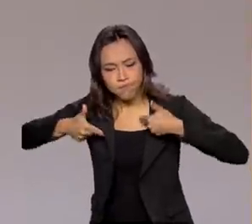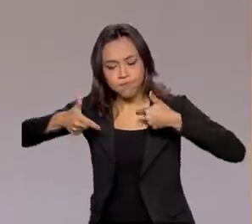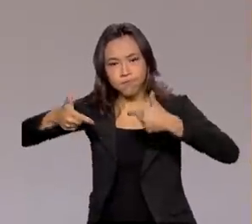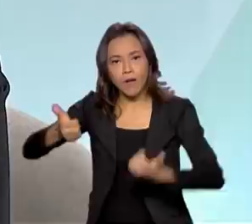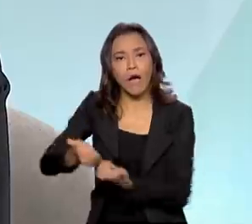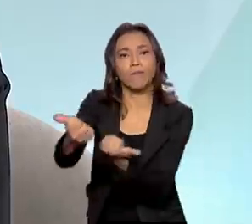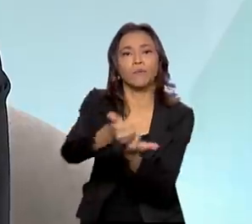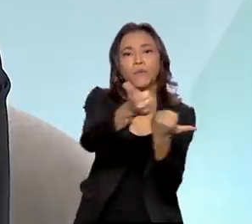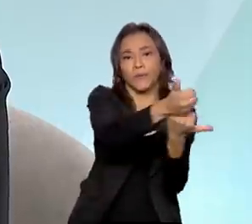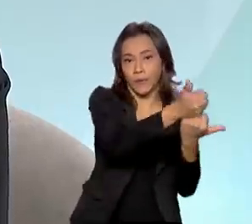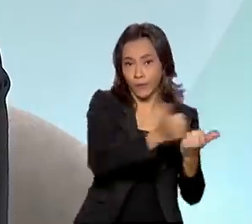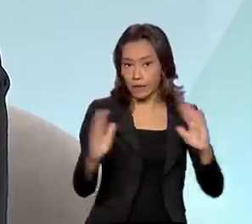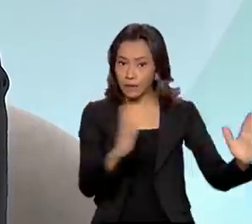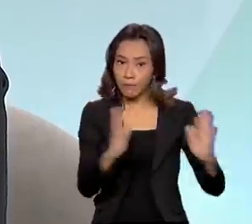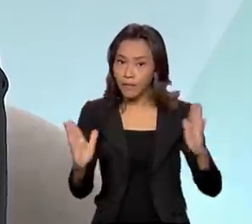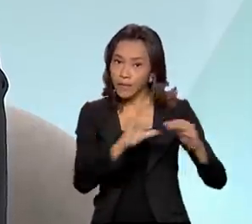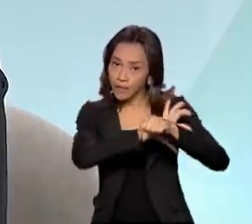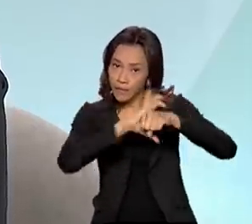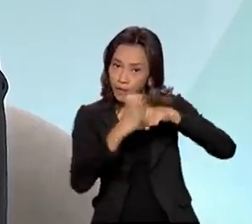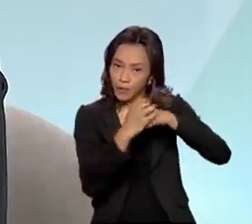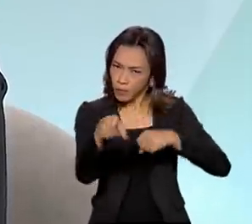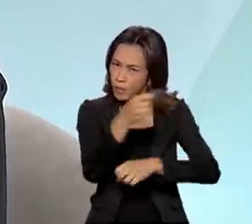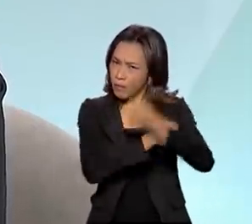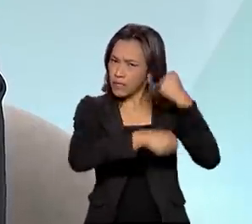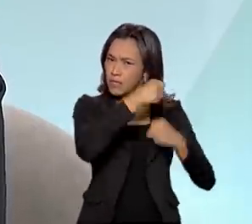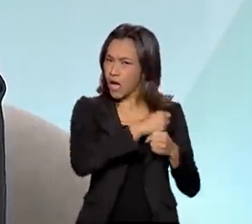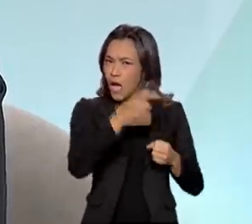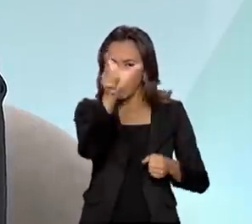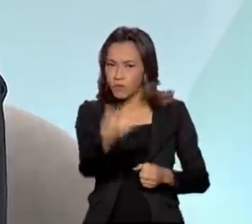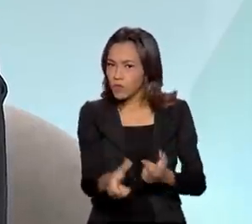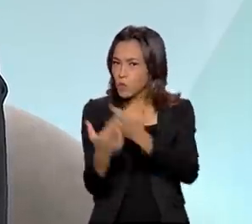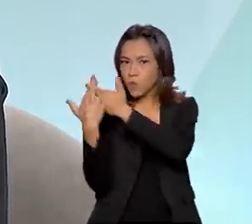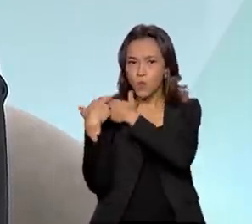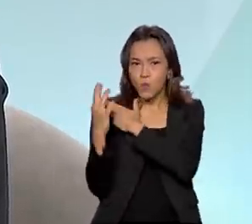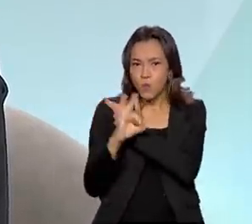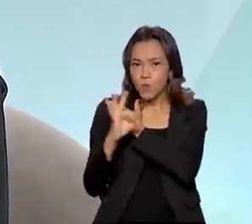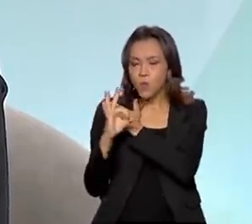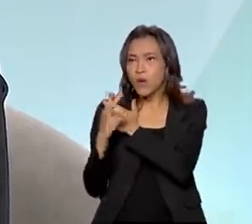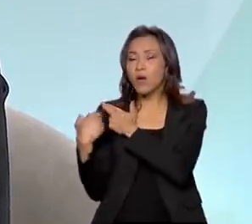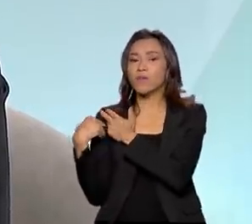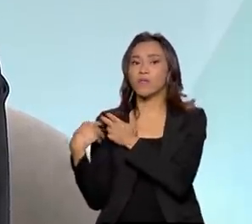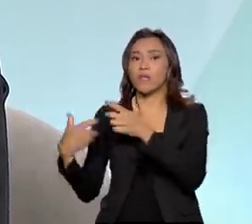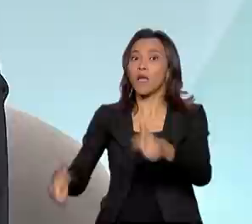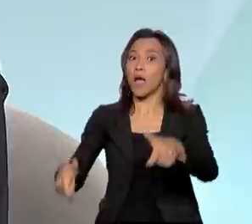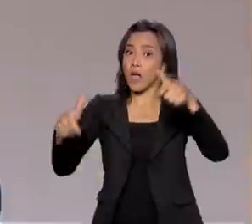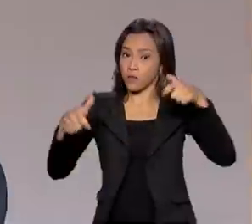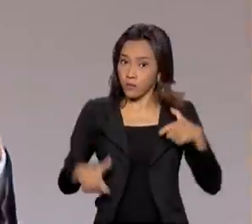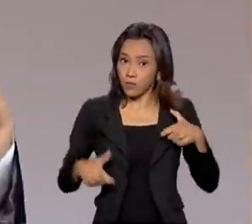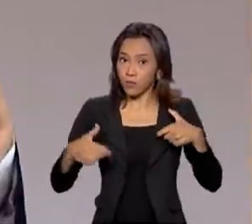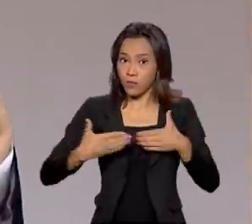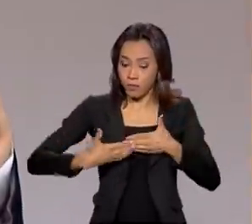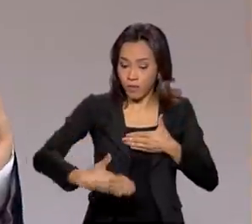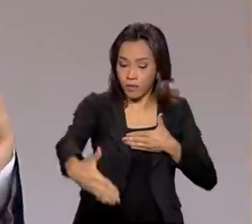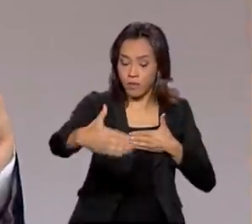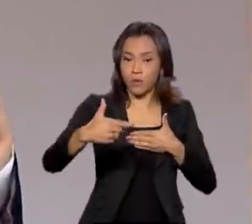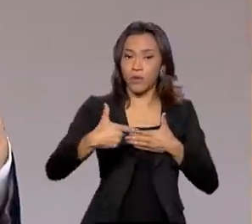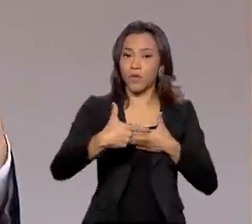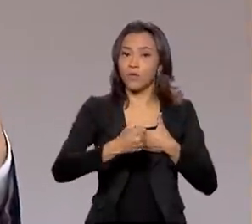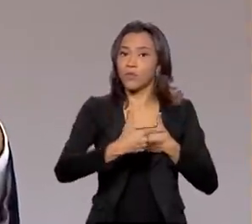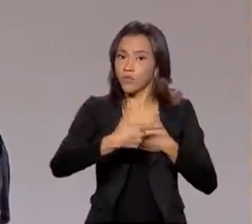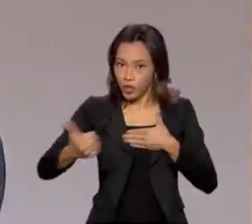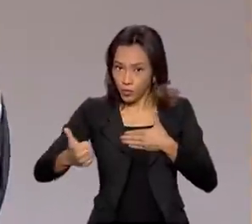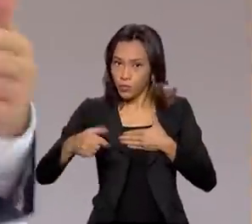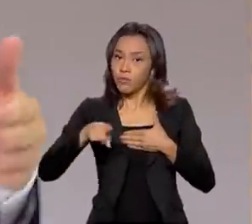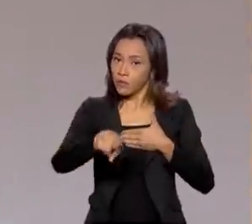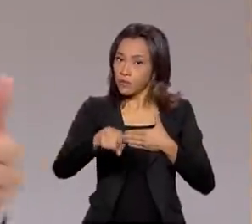no Brasil. O senhor não estava na pasta no ano passado, assumiu no começo de 2021, mas liderou diversos